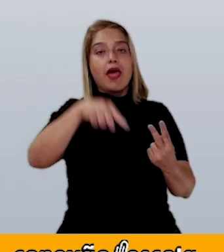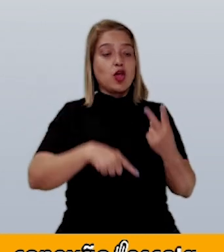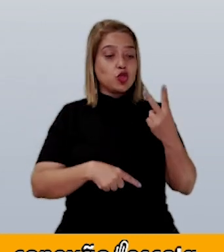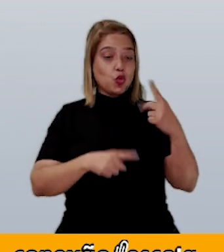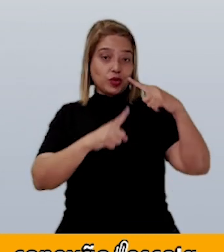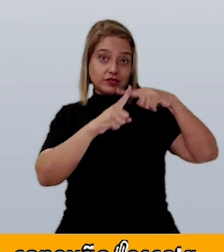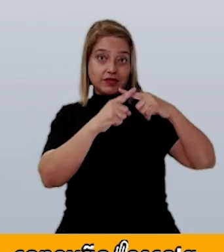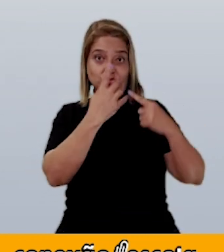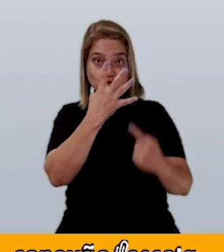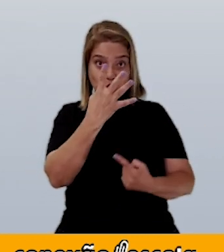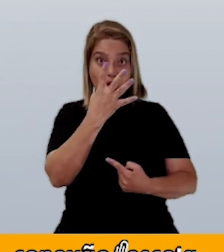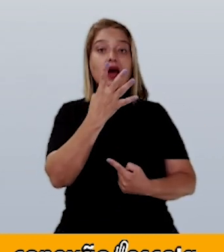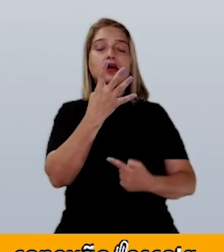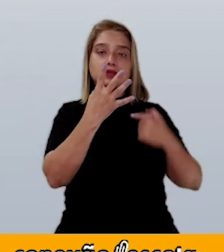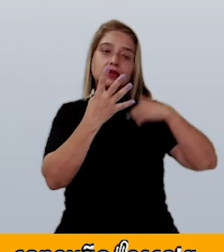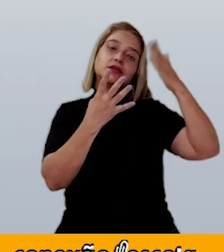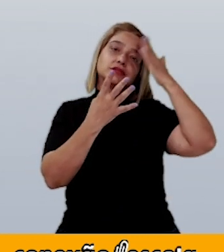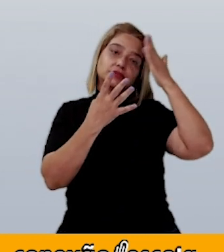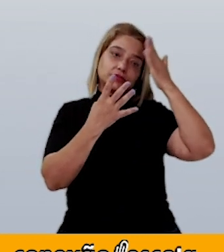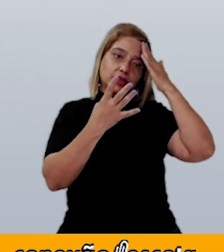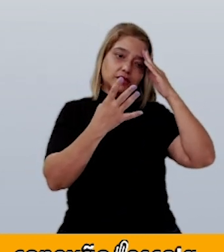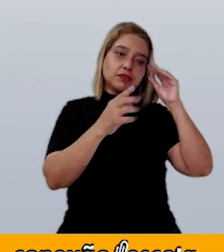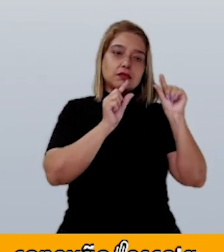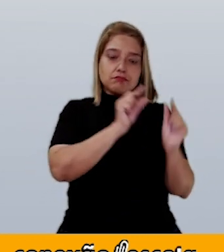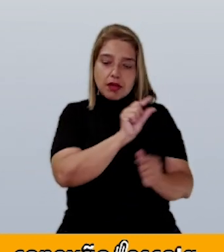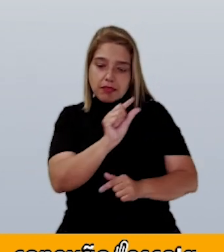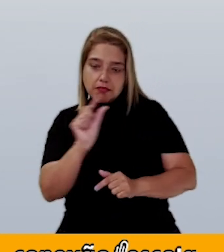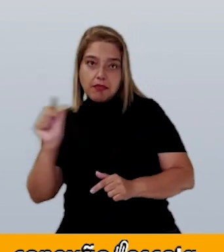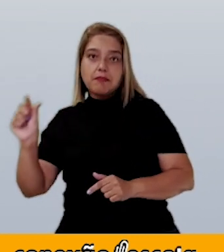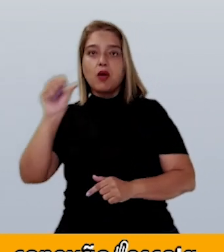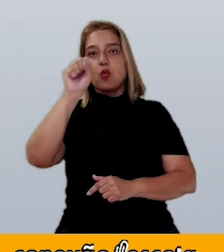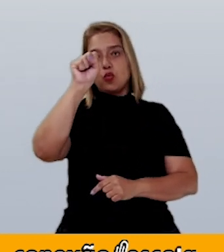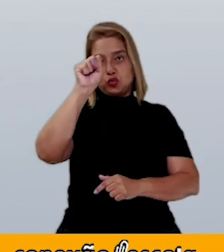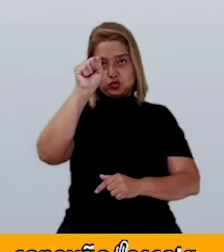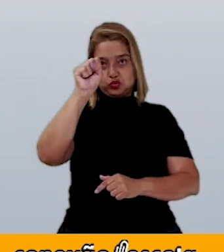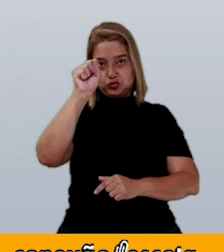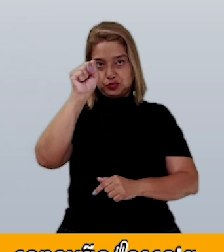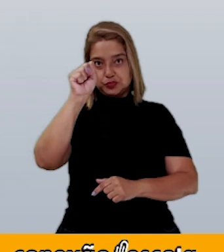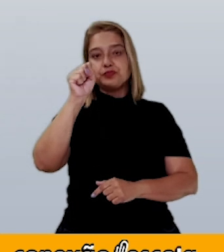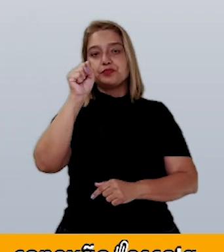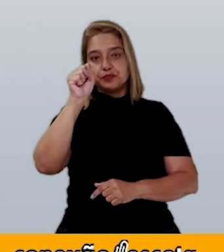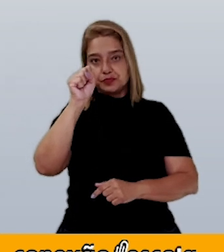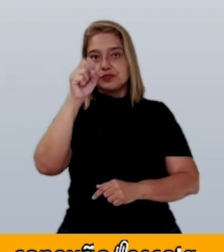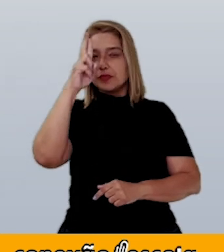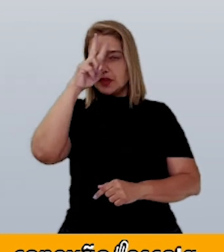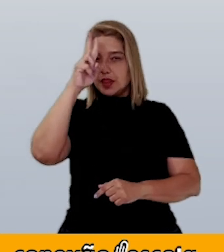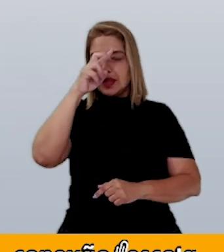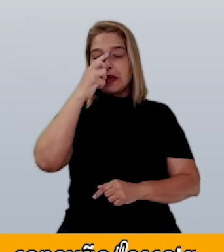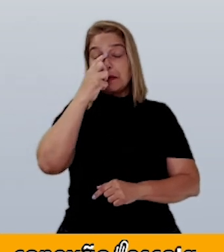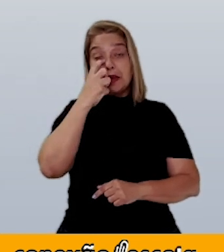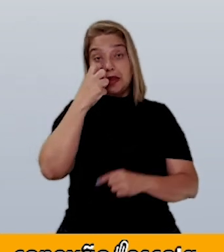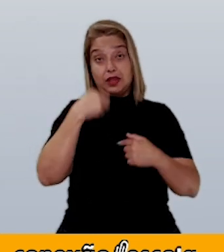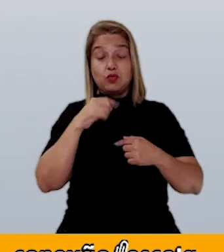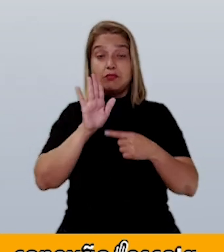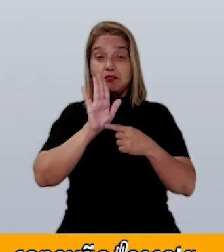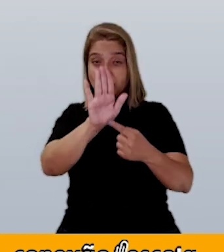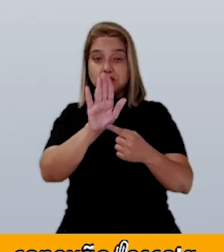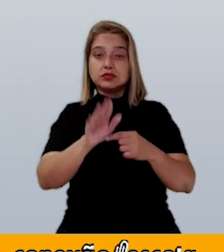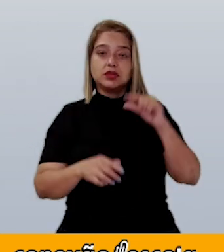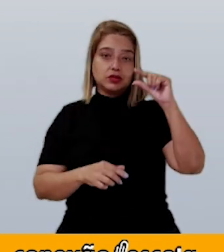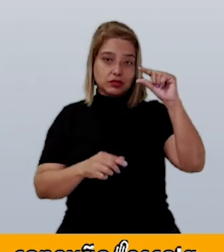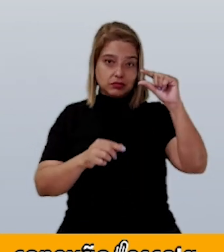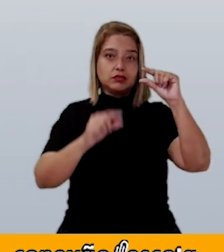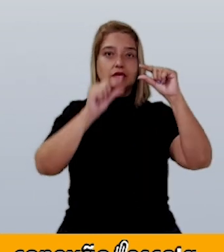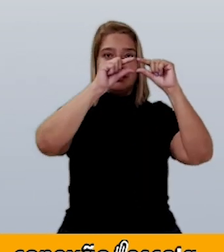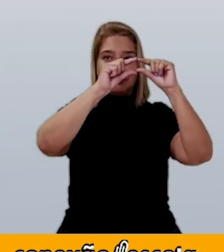total de oito. Distribuídos em duas linhas. Lembrem que eu expliquei que eu aumento na